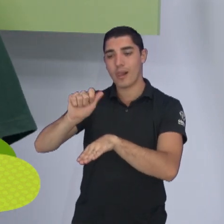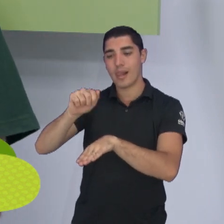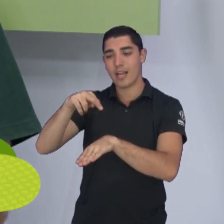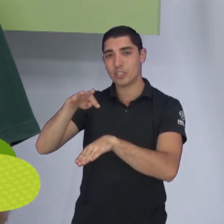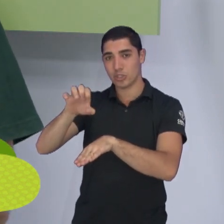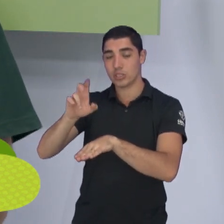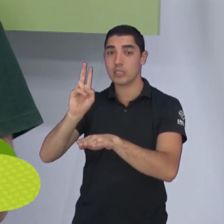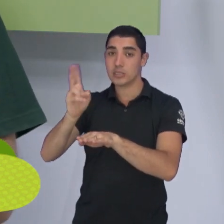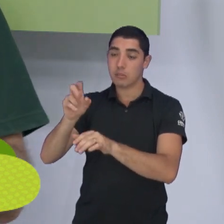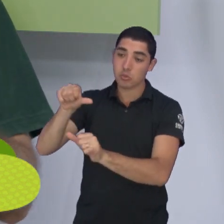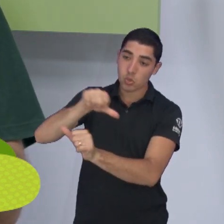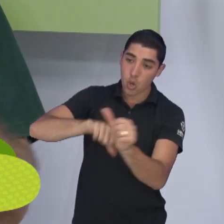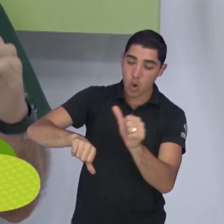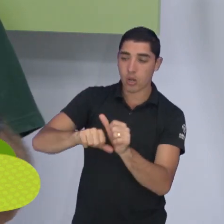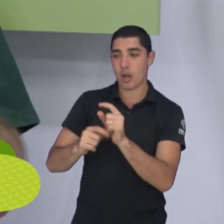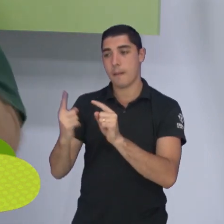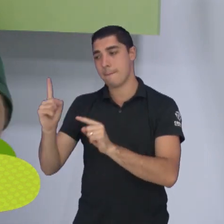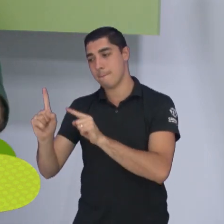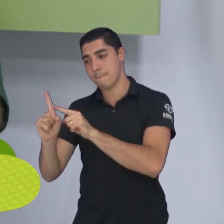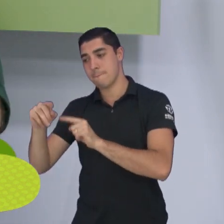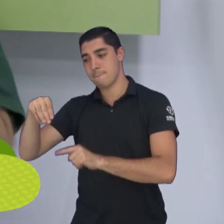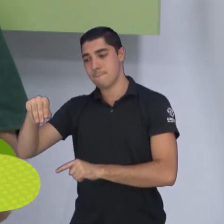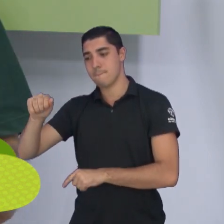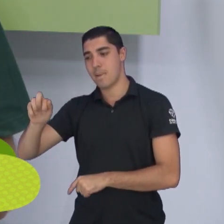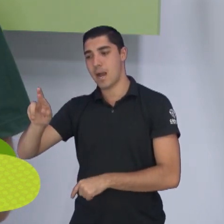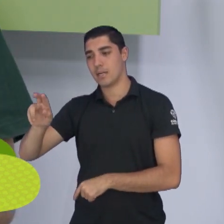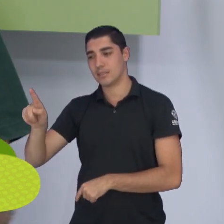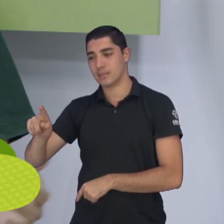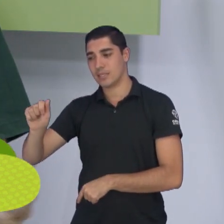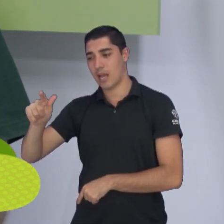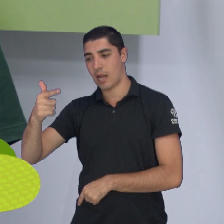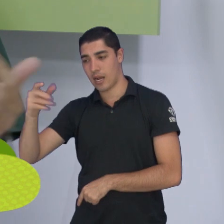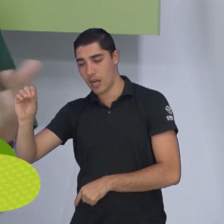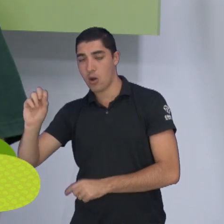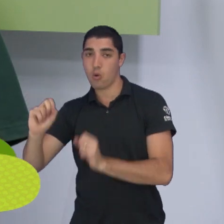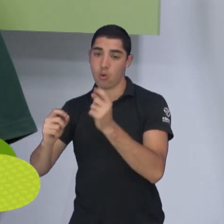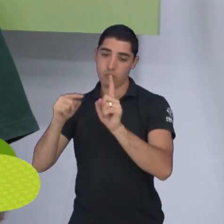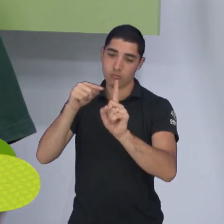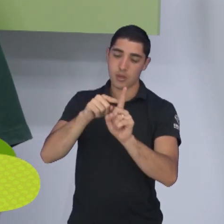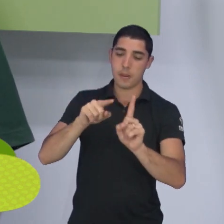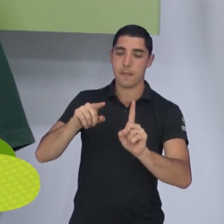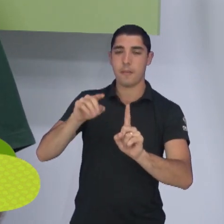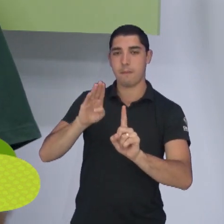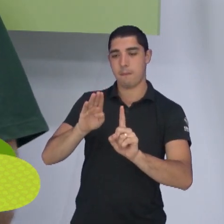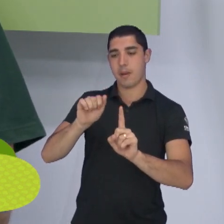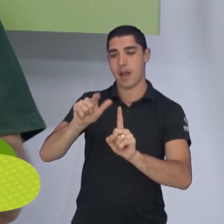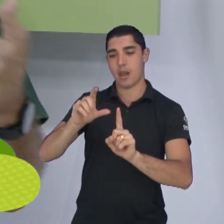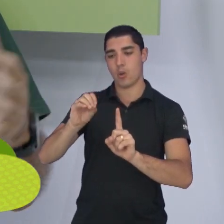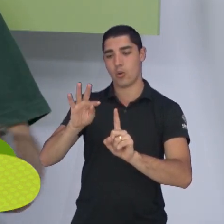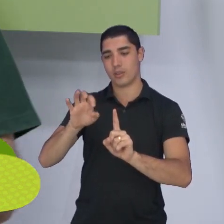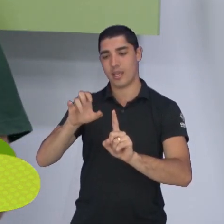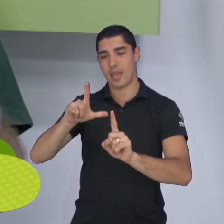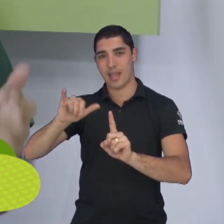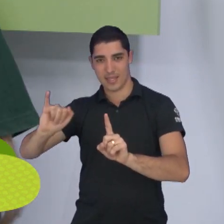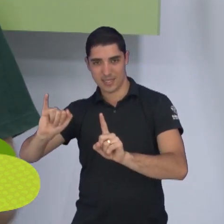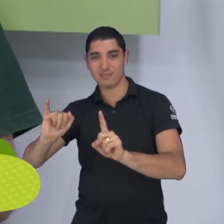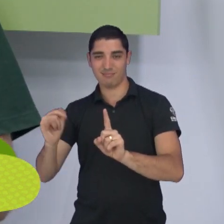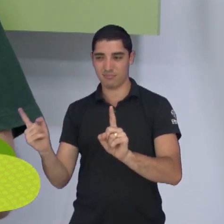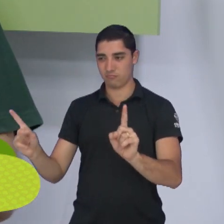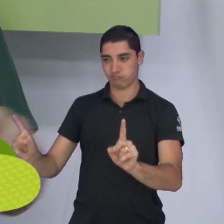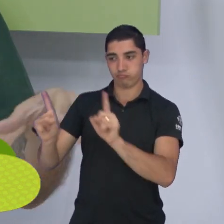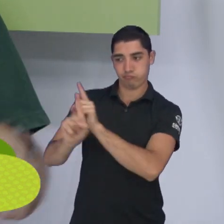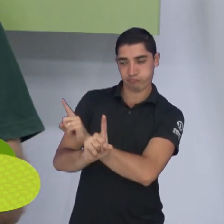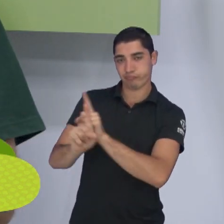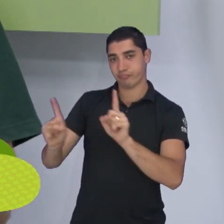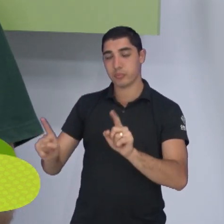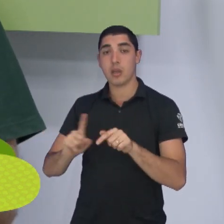trecho aí do campo ele vai revezar. De resto, ele já achou o time. É lógico que ele tem dois times, ou até mais times, pode variar. Pode